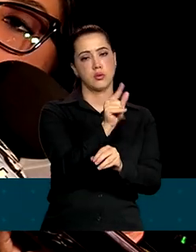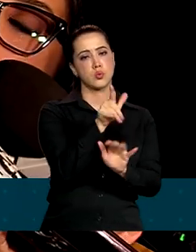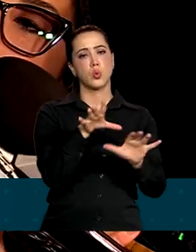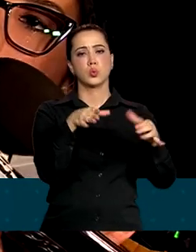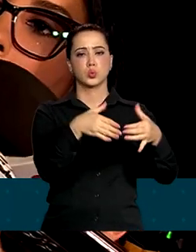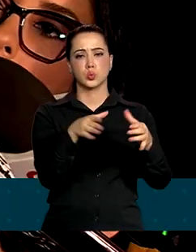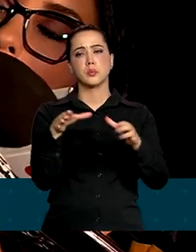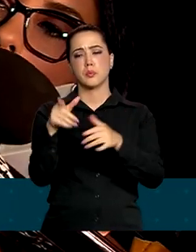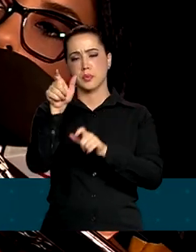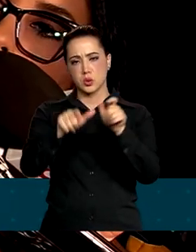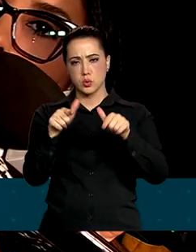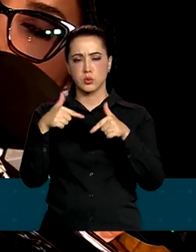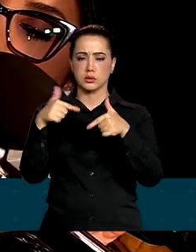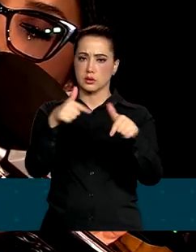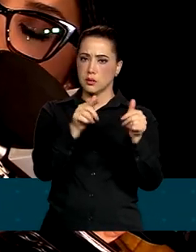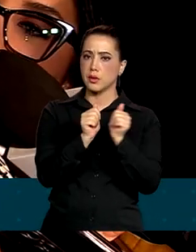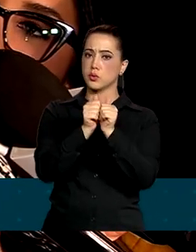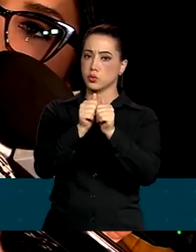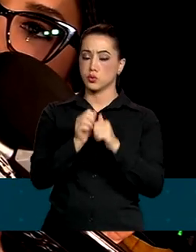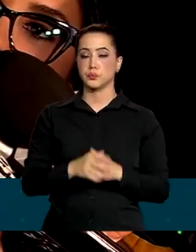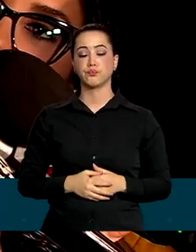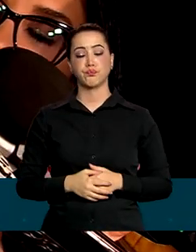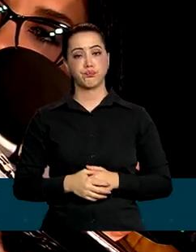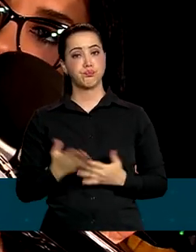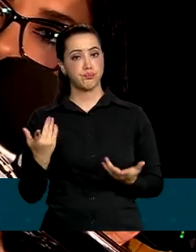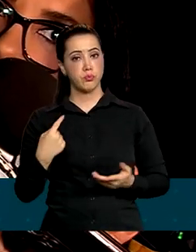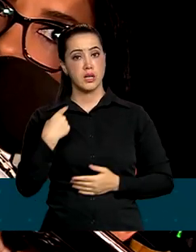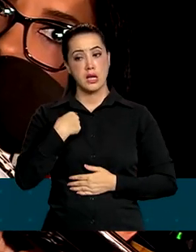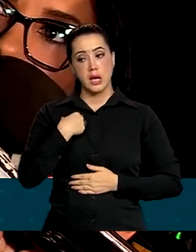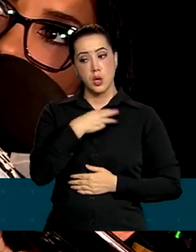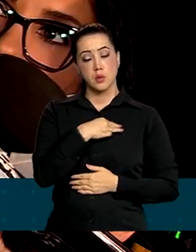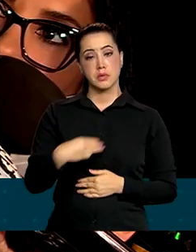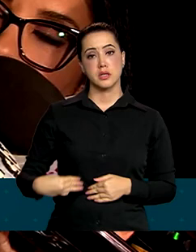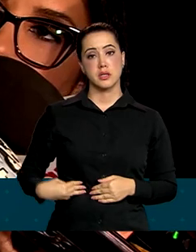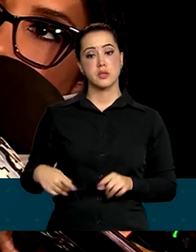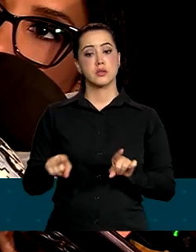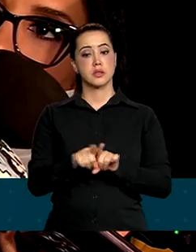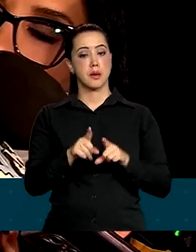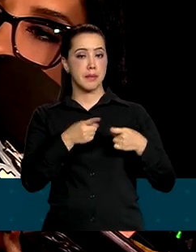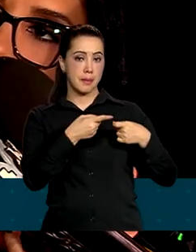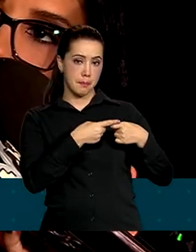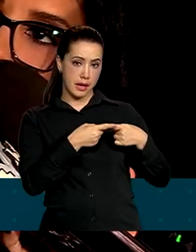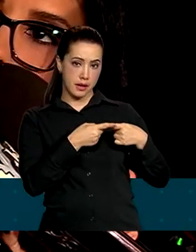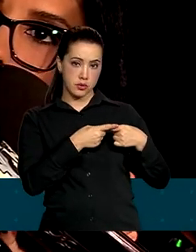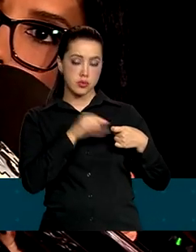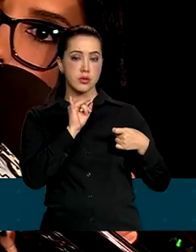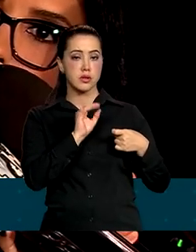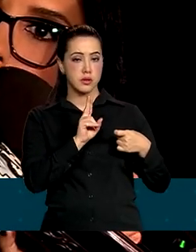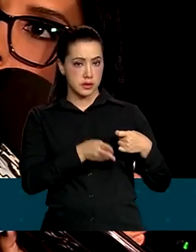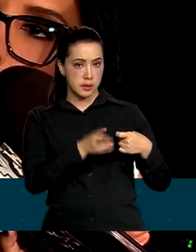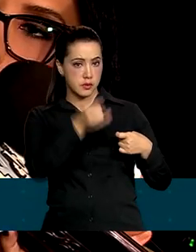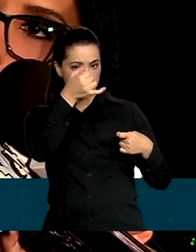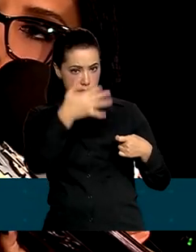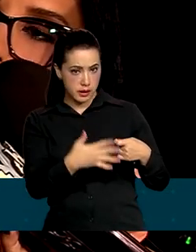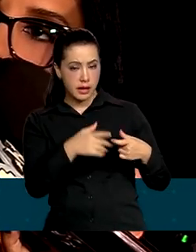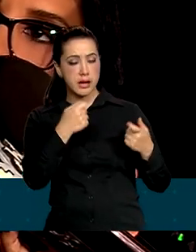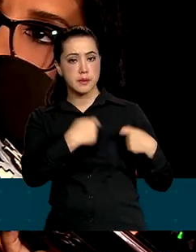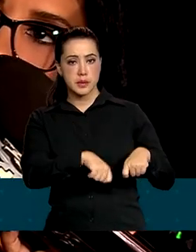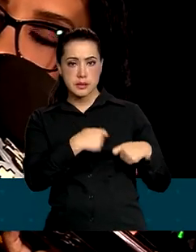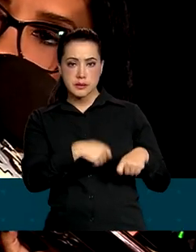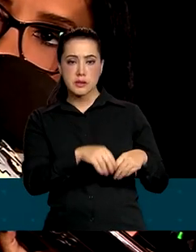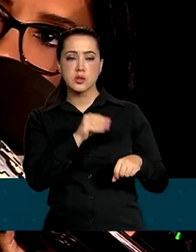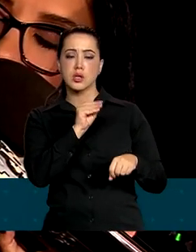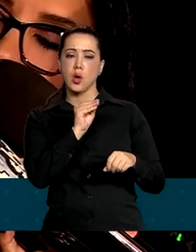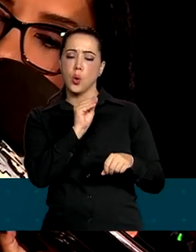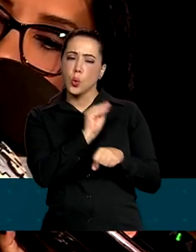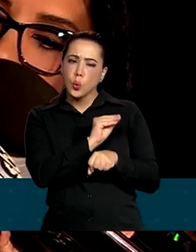um pouco sobre isso. Eu sou ministro e sou médico, né? Eu vou reforçar a defesa de que ele possa ficar um